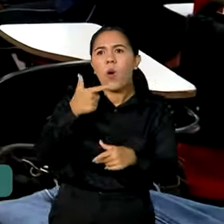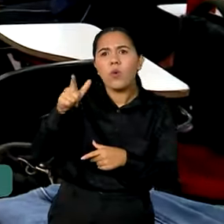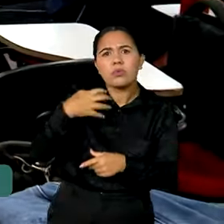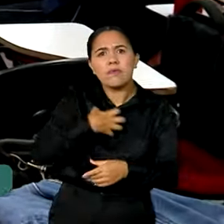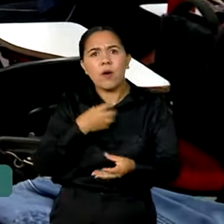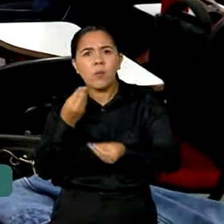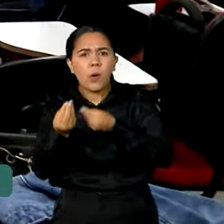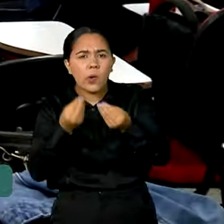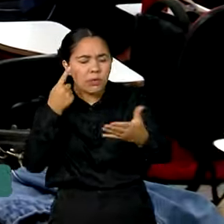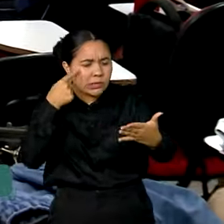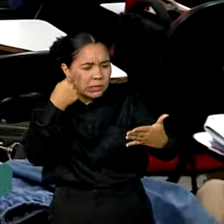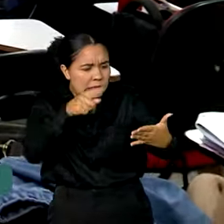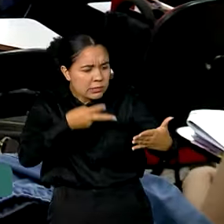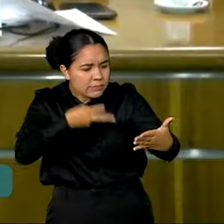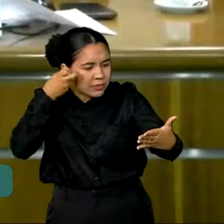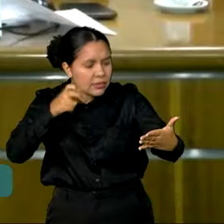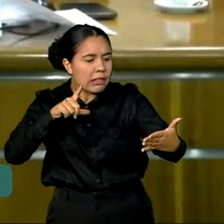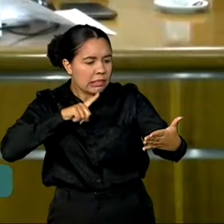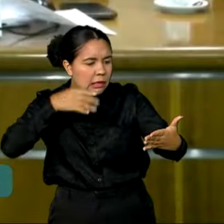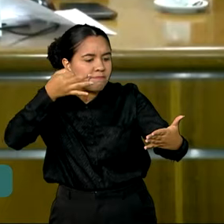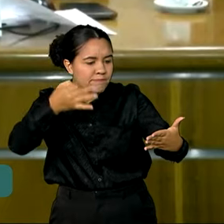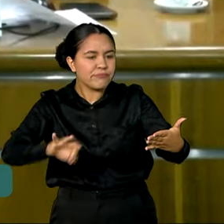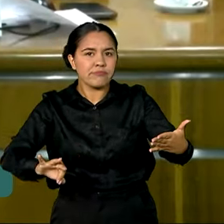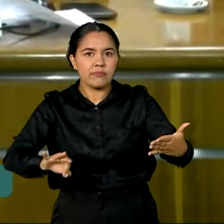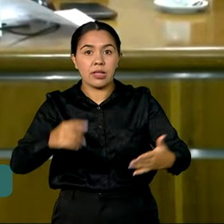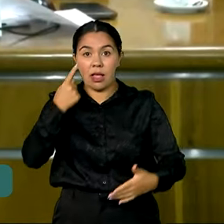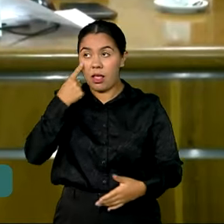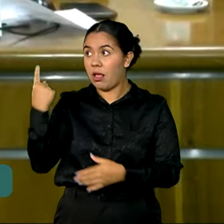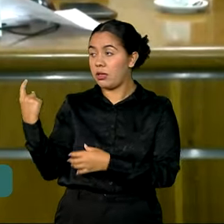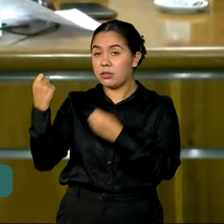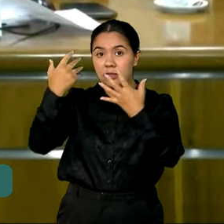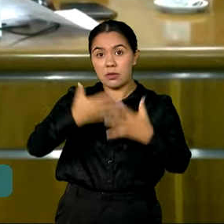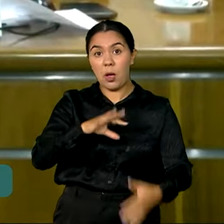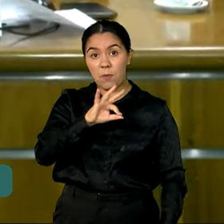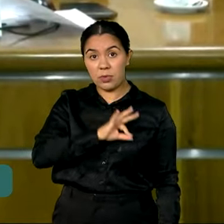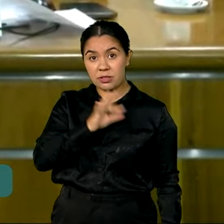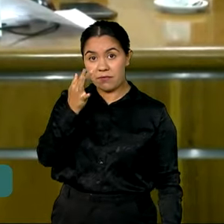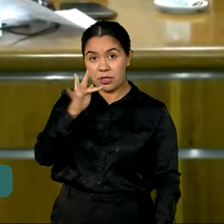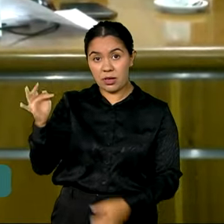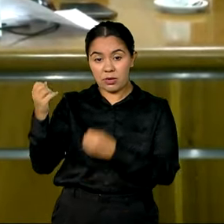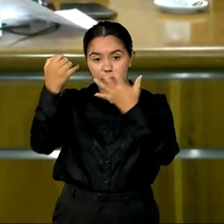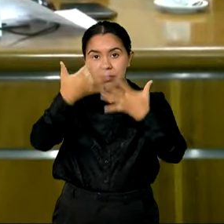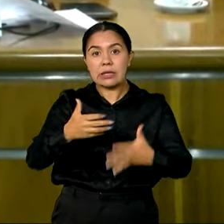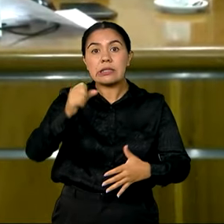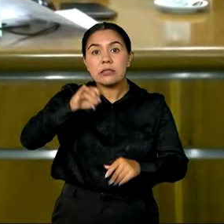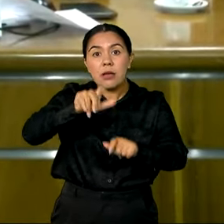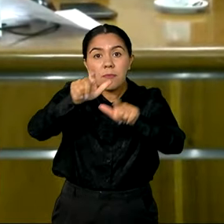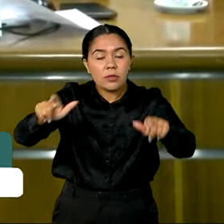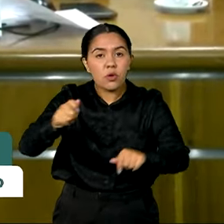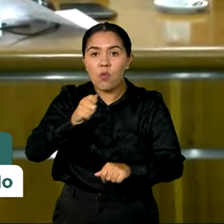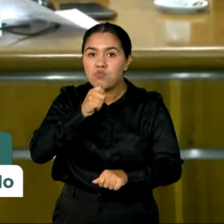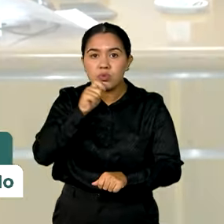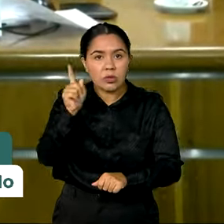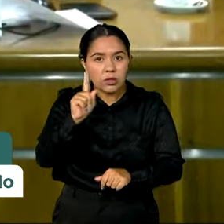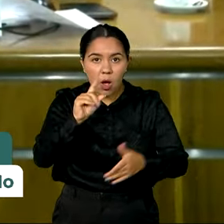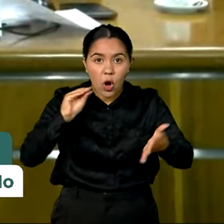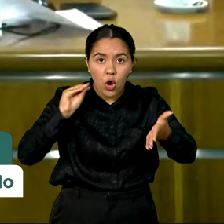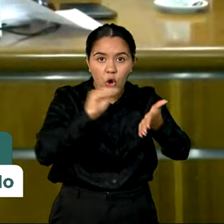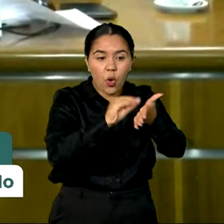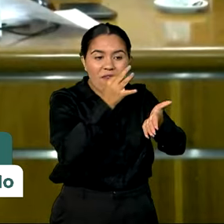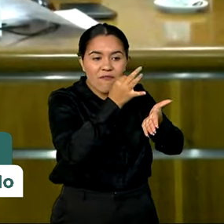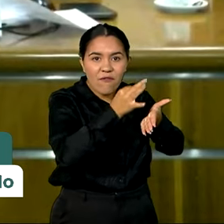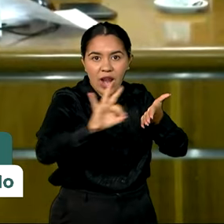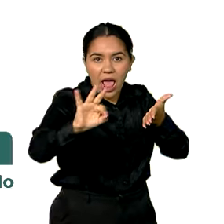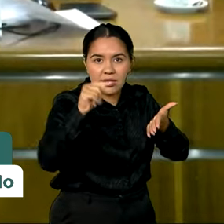foram consideradas válidas. A Polícia Federal, de quem não preencheu a frase, se comprometeu conosco que vai identificar pela redação. O que